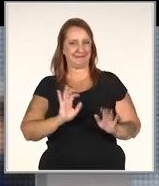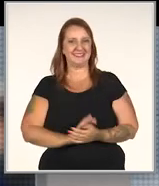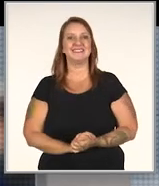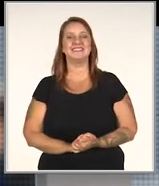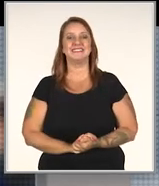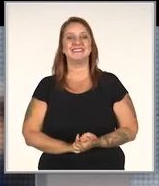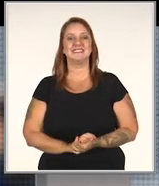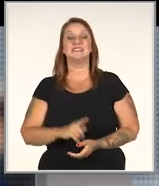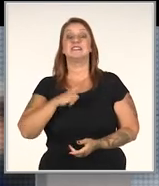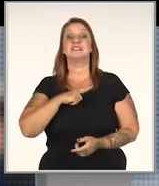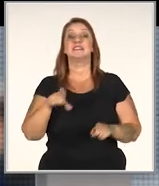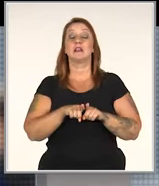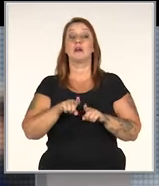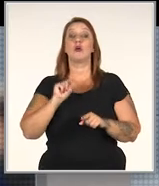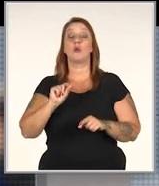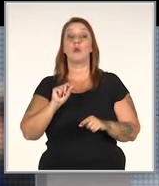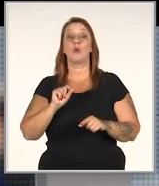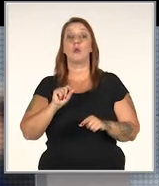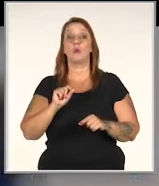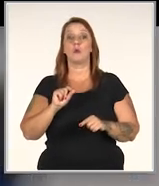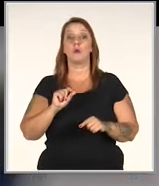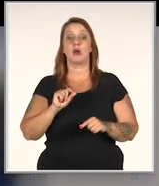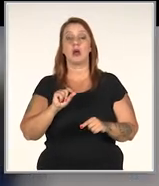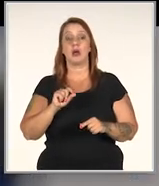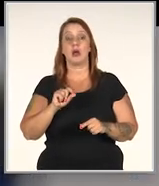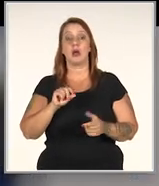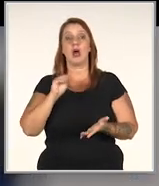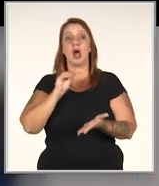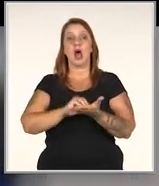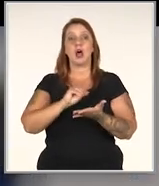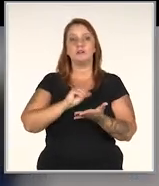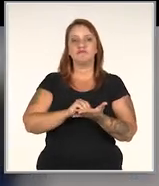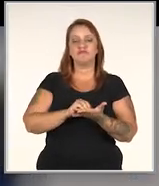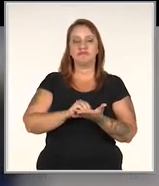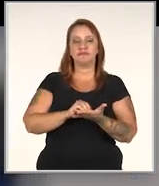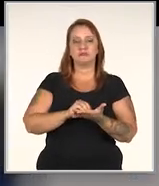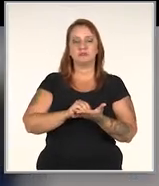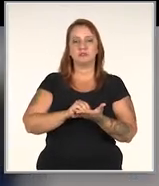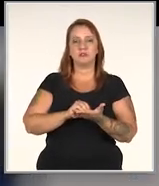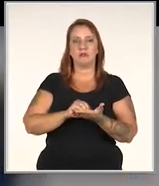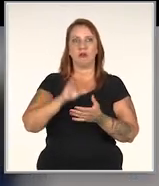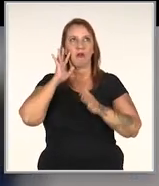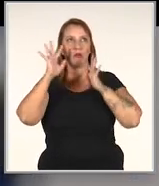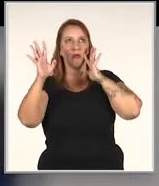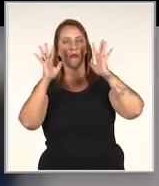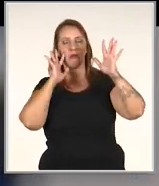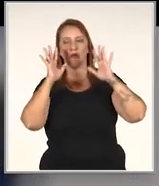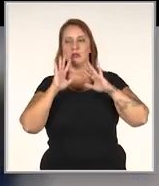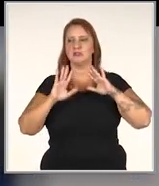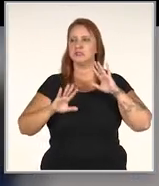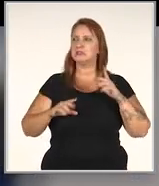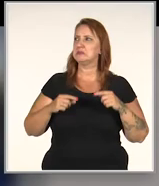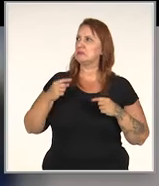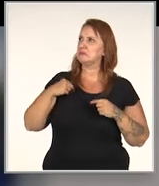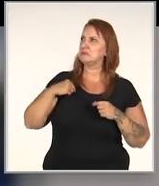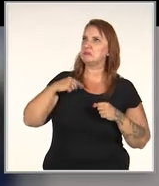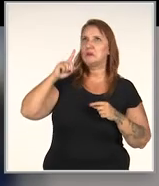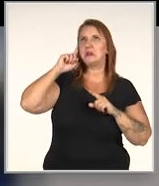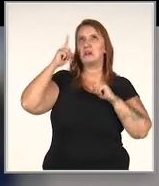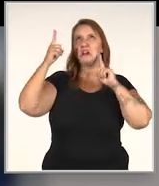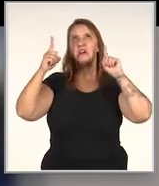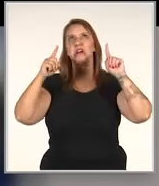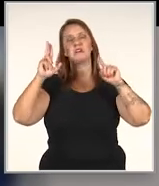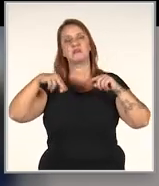assim. Tem também o ausente, aquela pessoa que é distraída, parece que está sempre divagando ali,